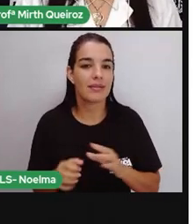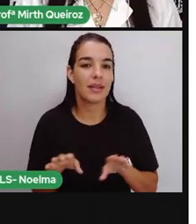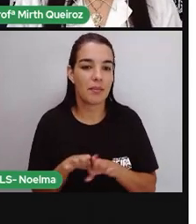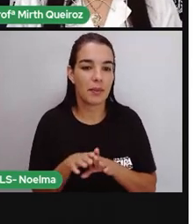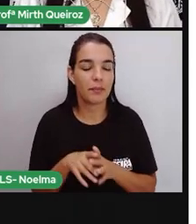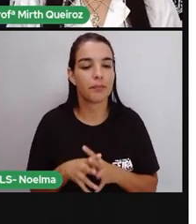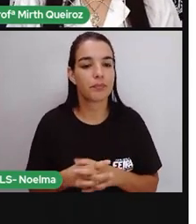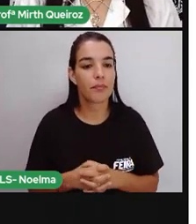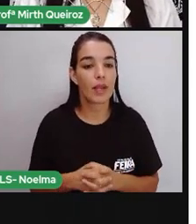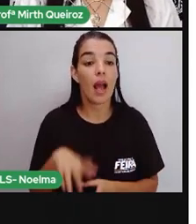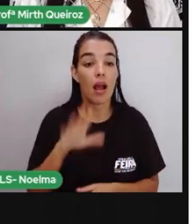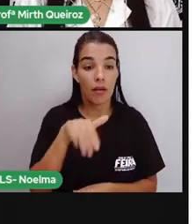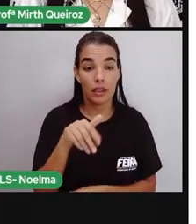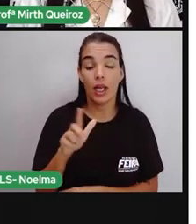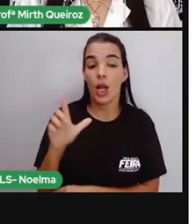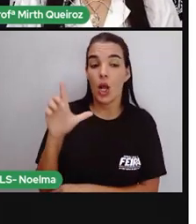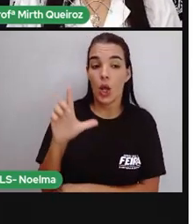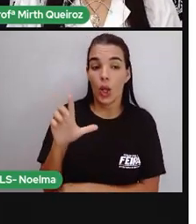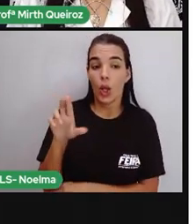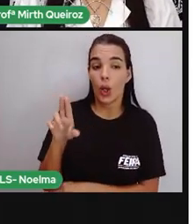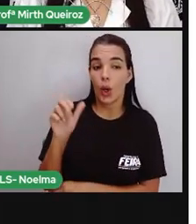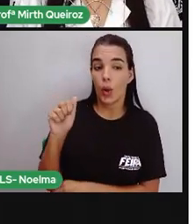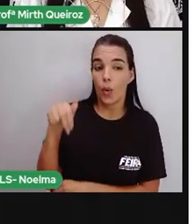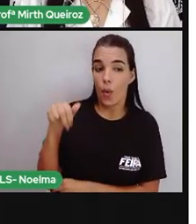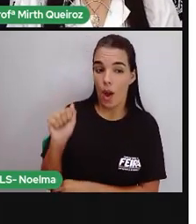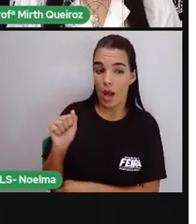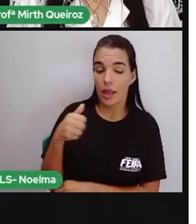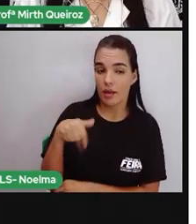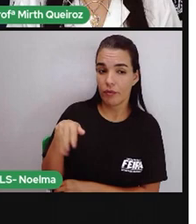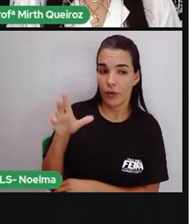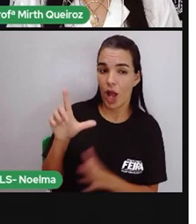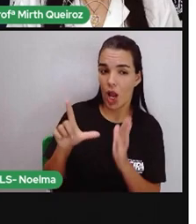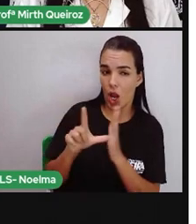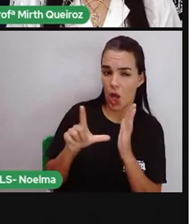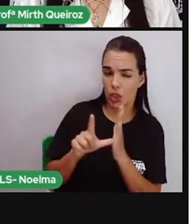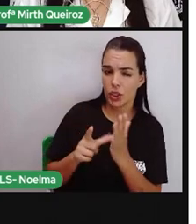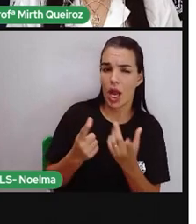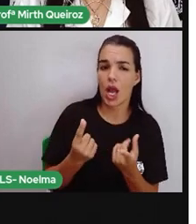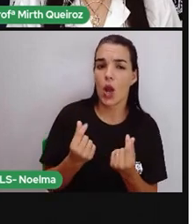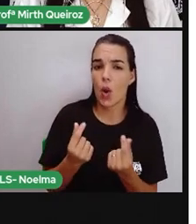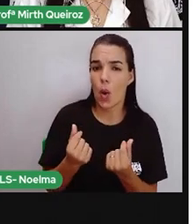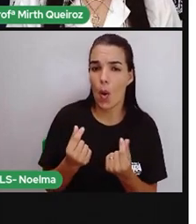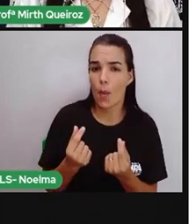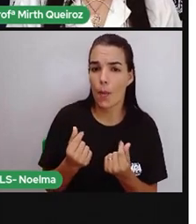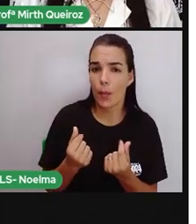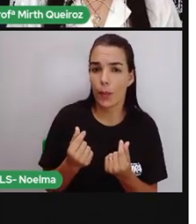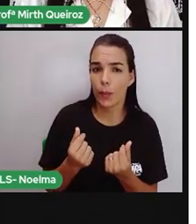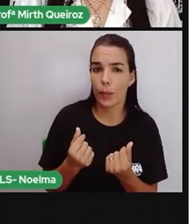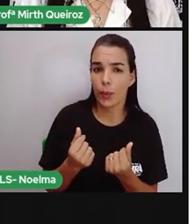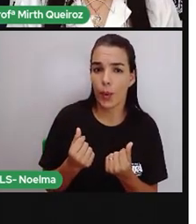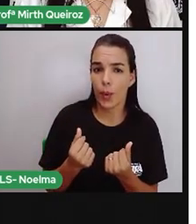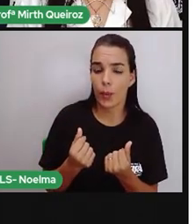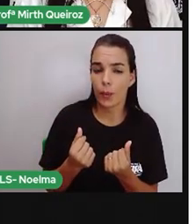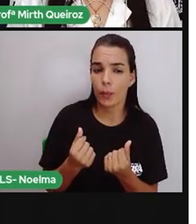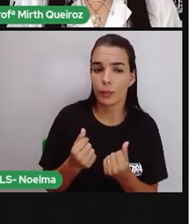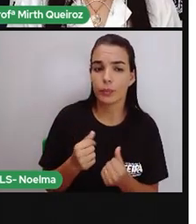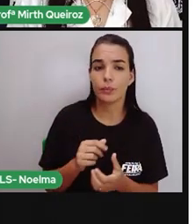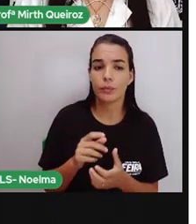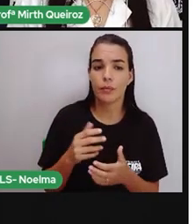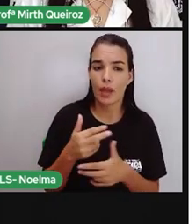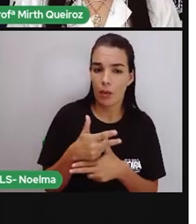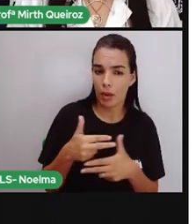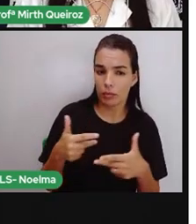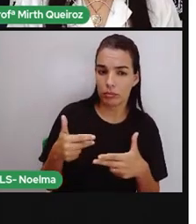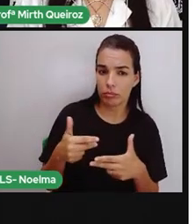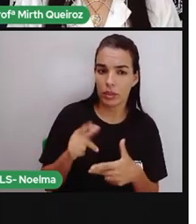Luana foi a uma loja e comprou uma fivela. Observem um quadro e responda. Valor dado por Luana,